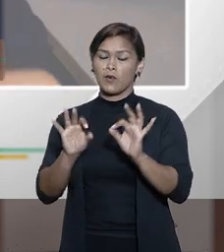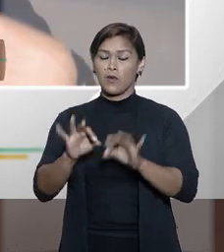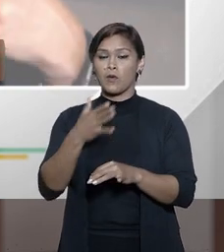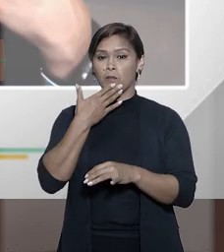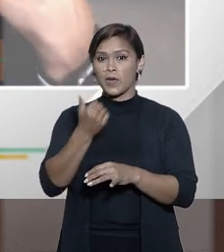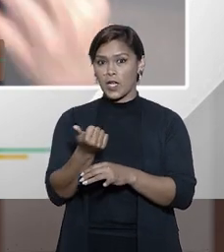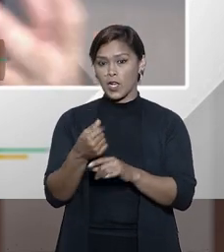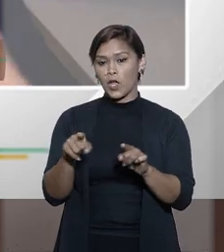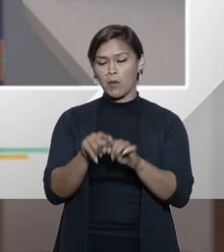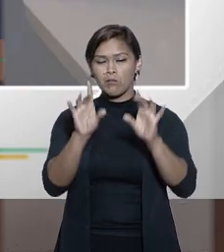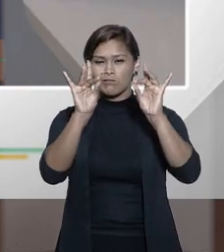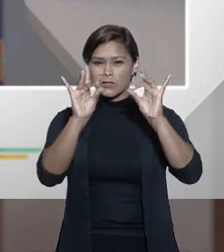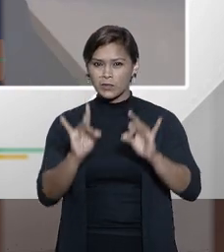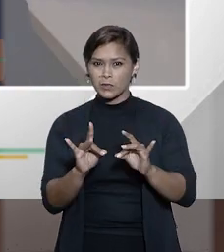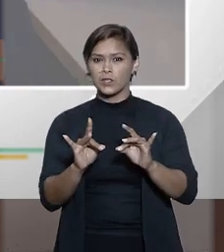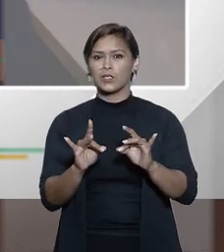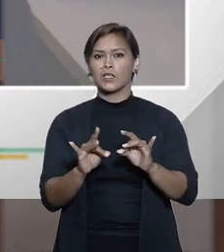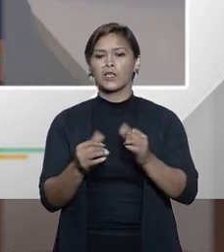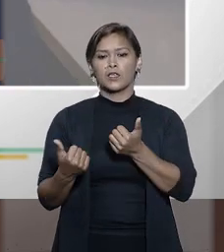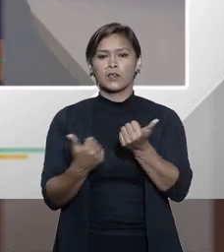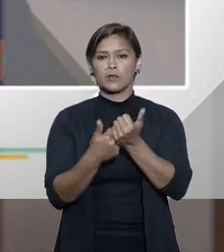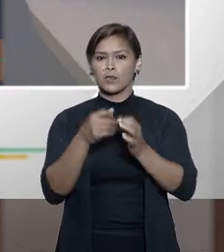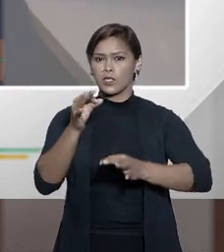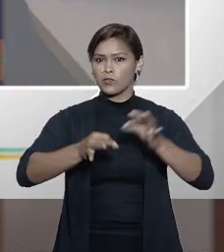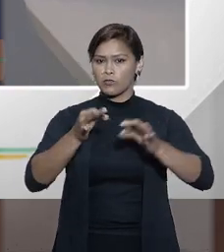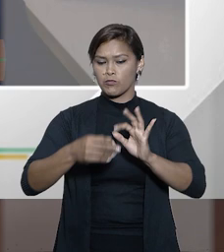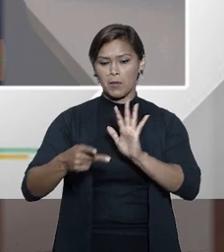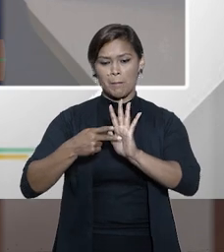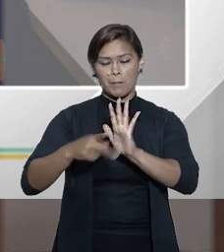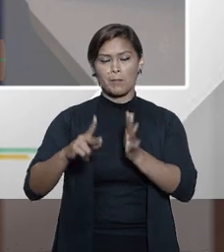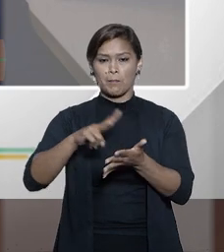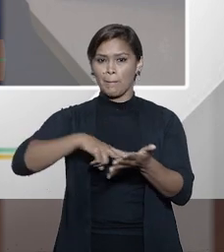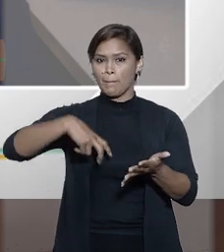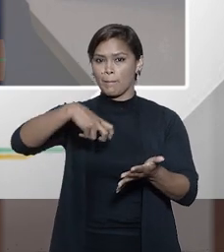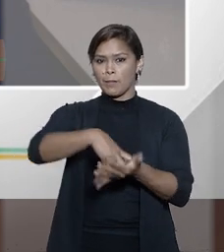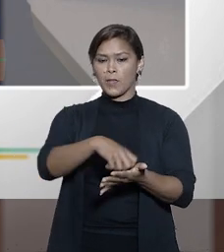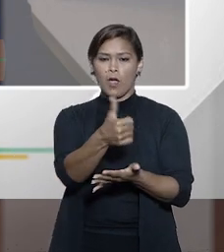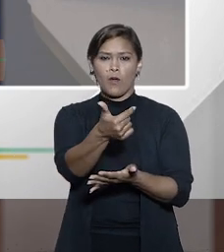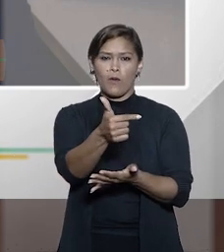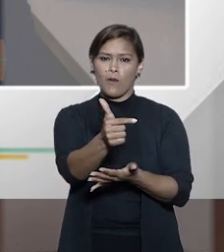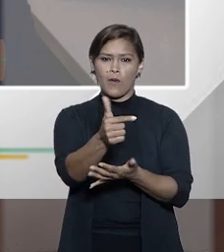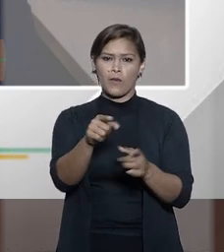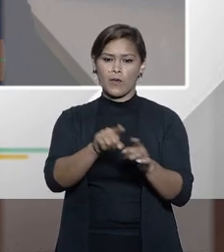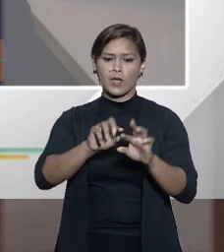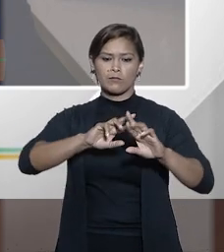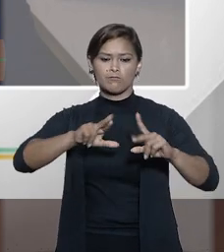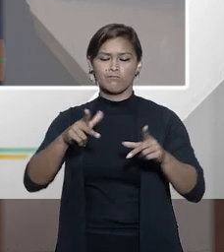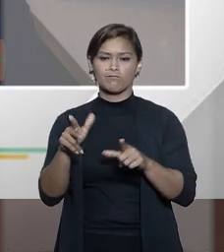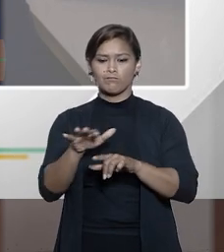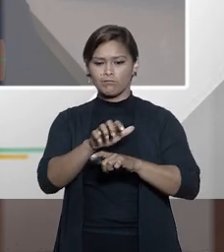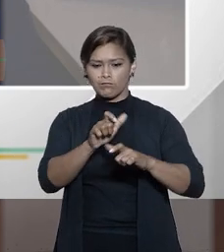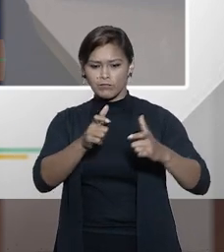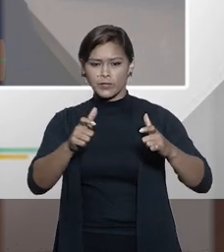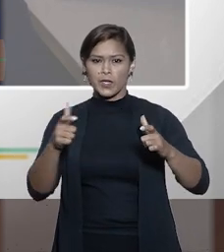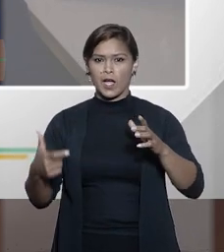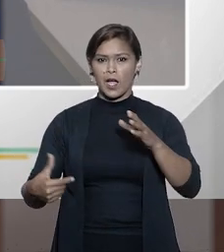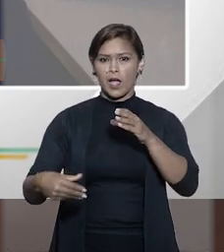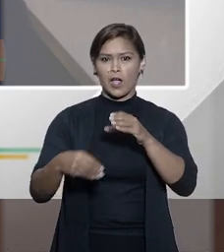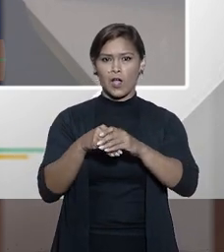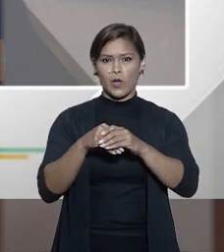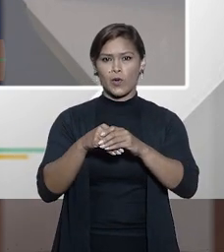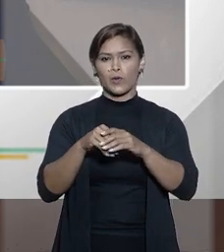melhor dizendo, muitas particularidades da cooperação jurídica em matéria penal não são abrangidas, abarcadas,